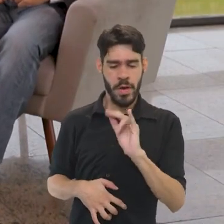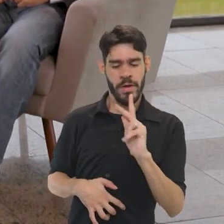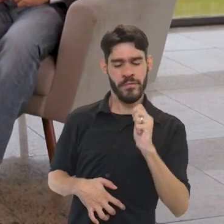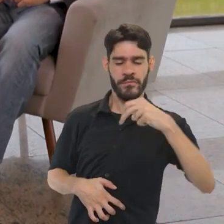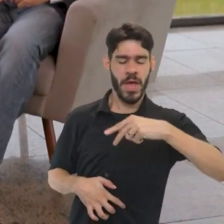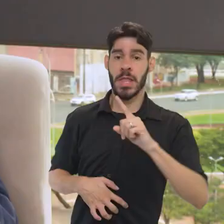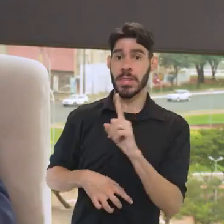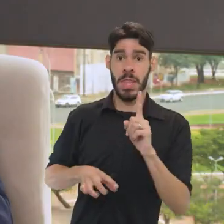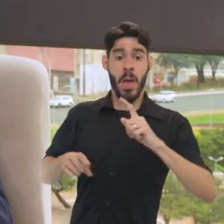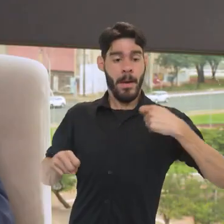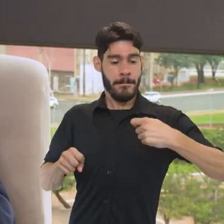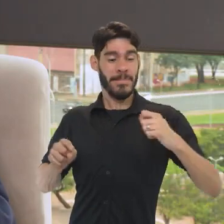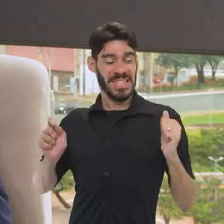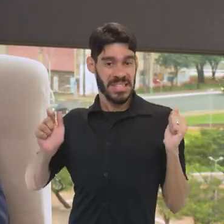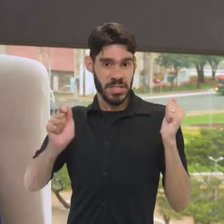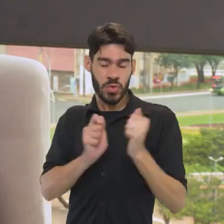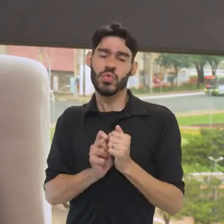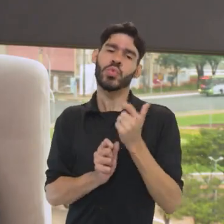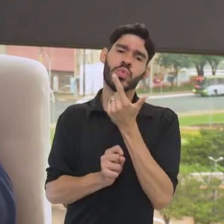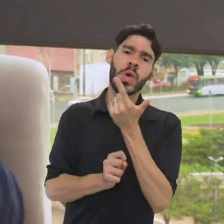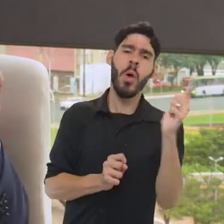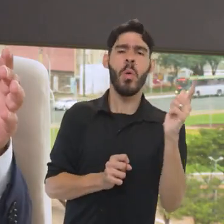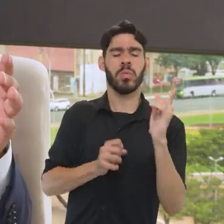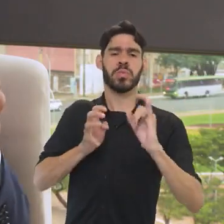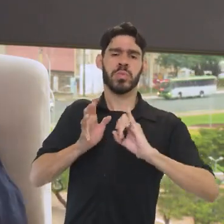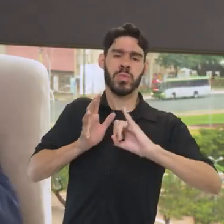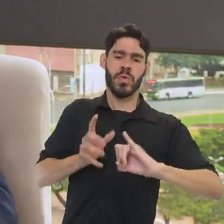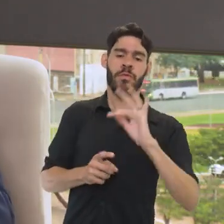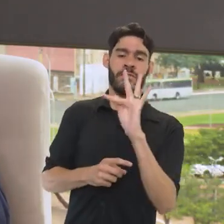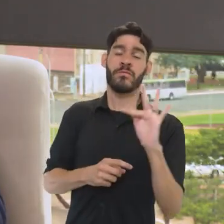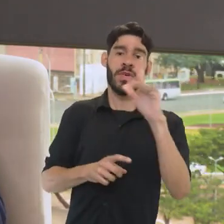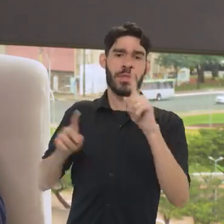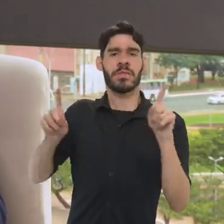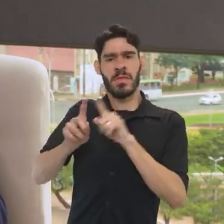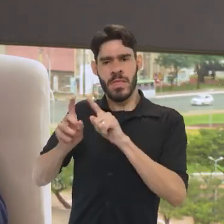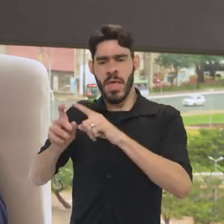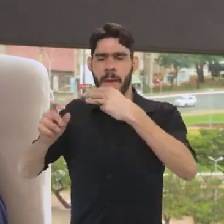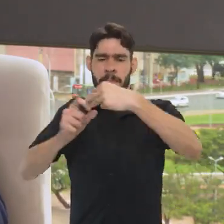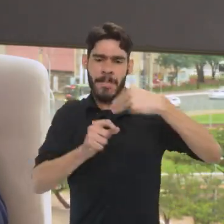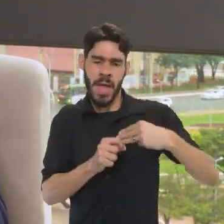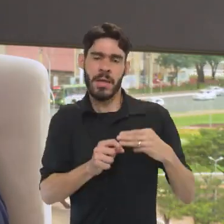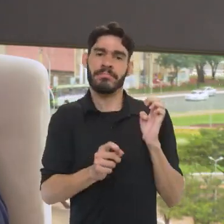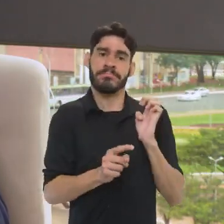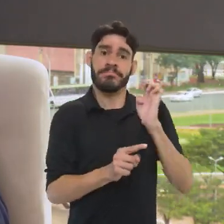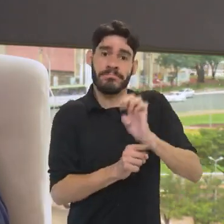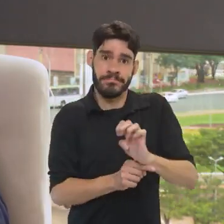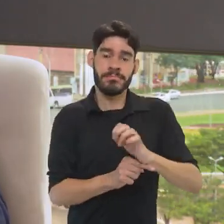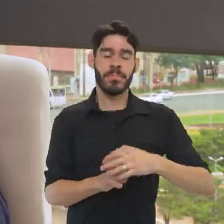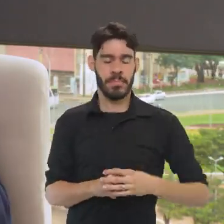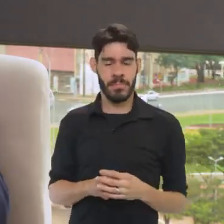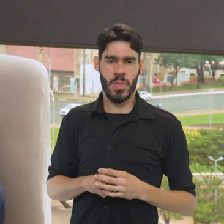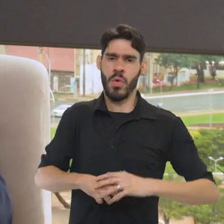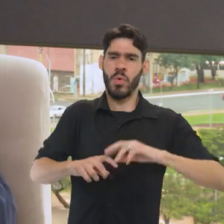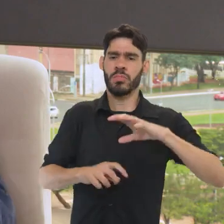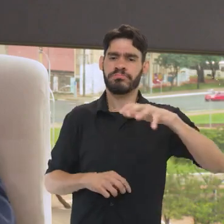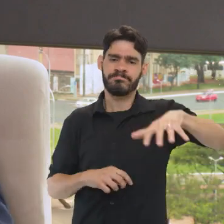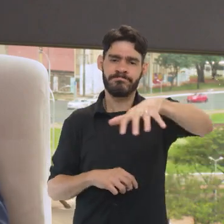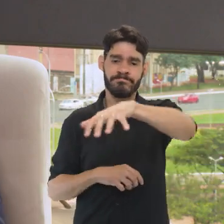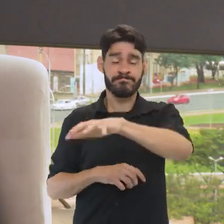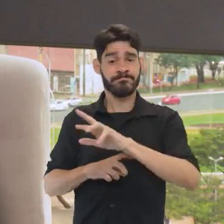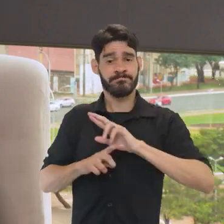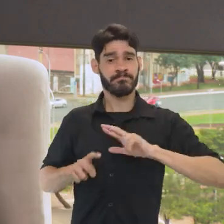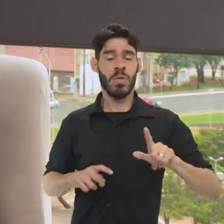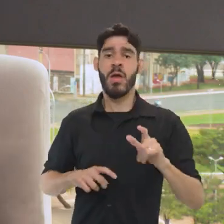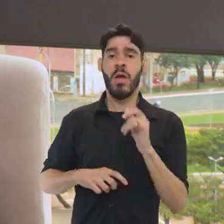IFAM, ela precisa ser construída em parceria, seja com outros órgãos federais, bem como também com esferas municipal e estadual nos mais